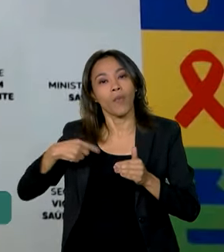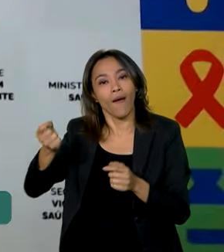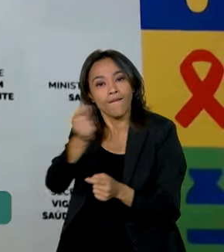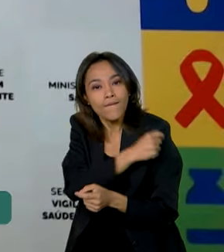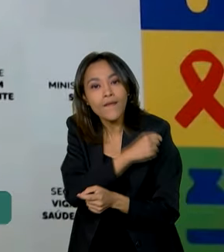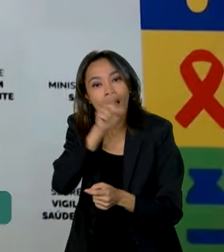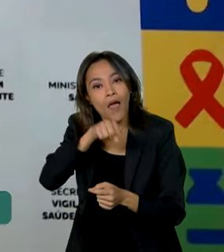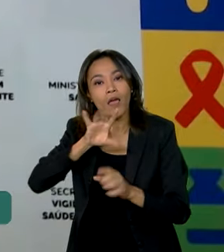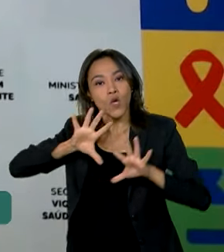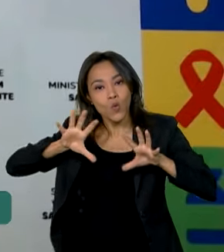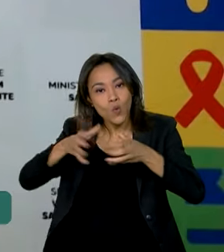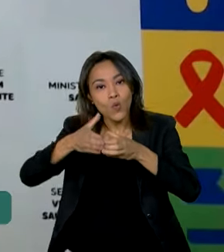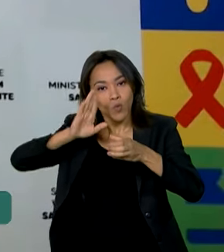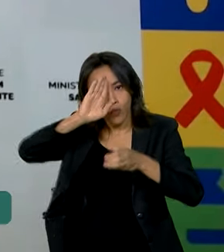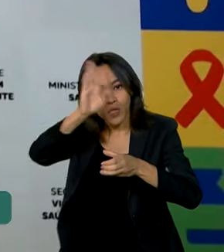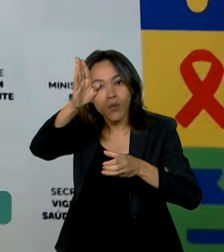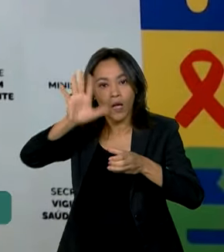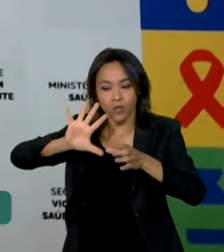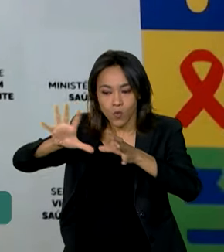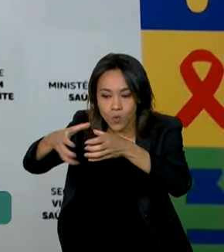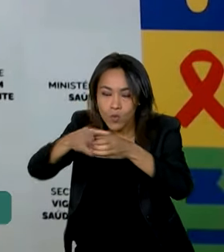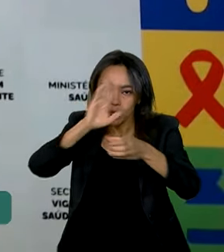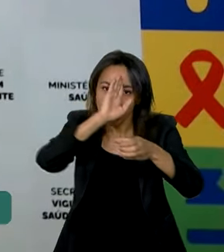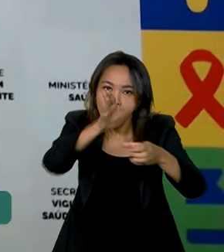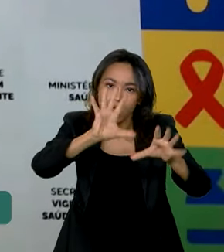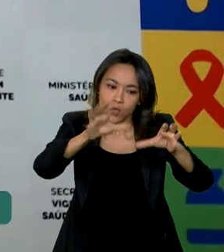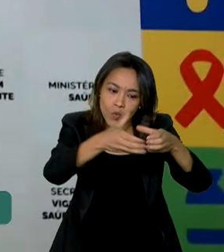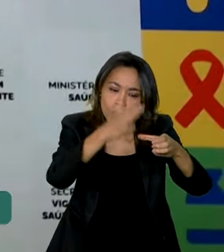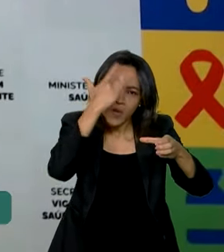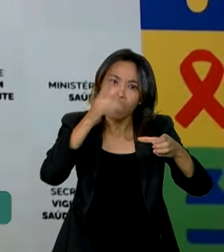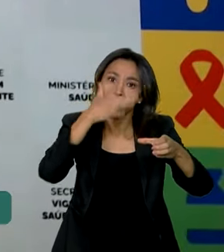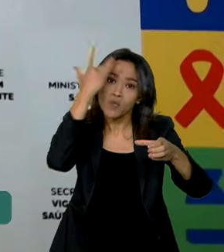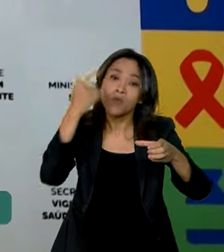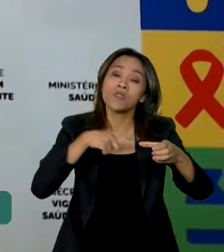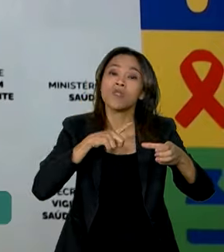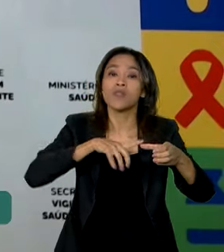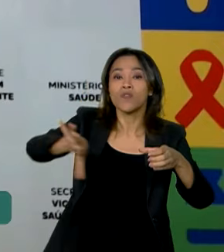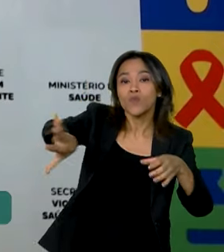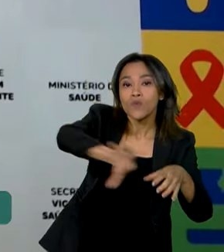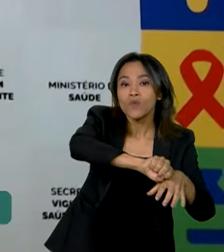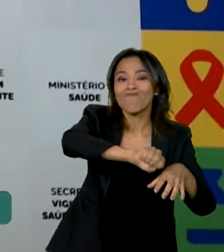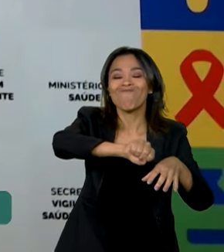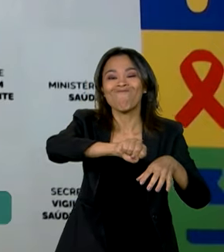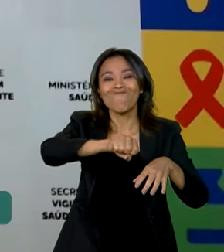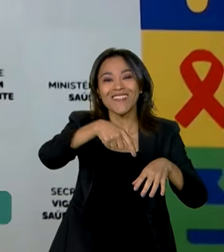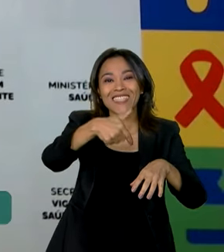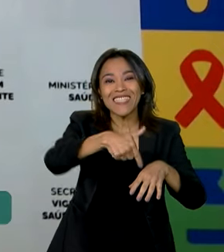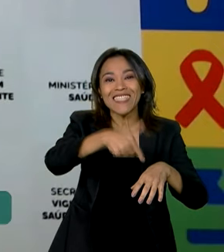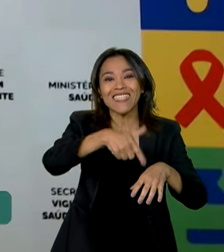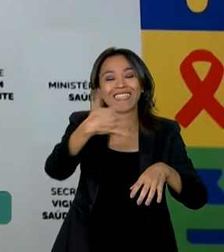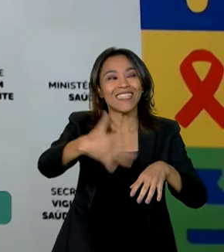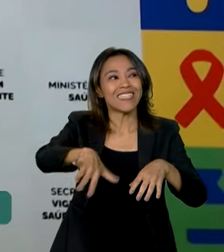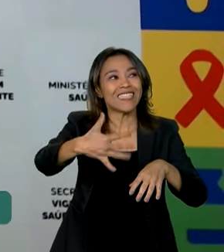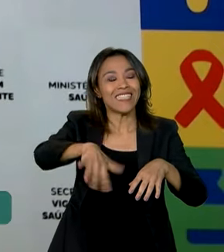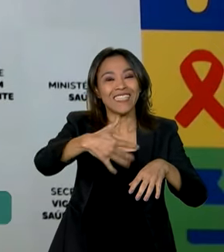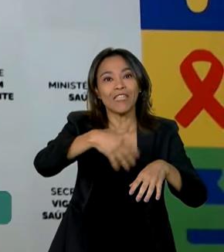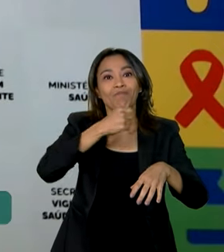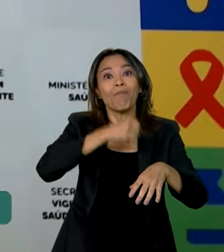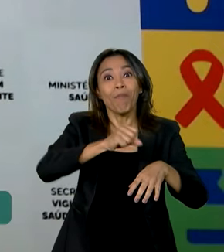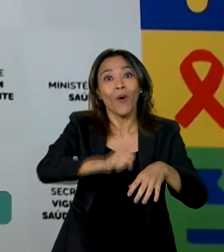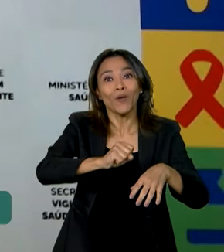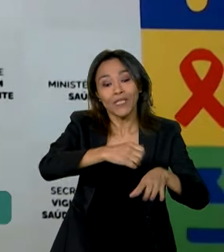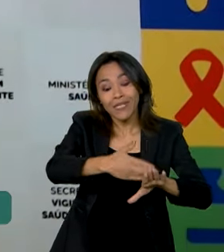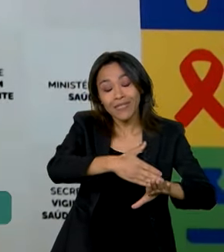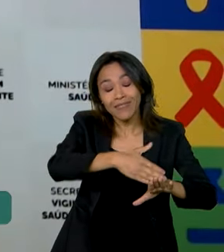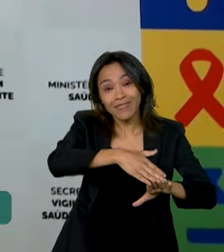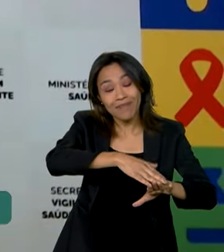prioritários, que são aquelas pessoas que quando se infectam têm uma maior chance de desenvolver uma doença mais